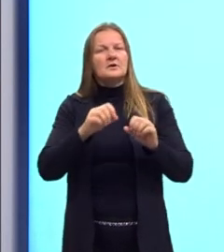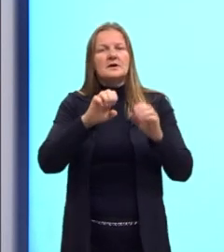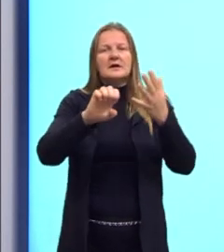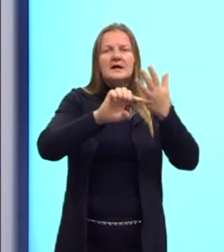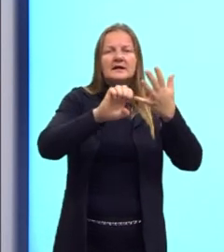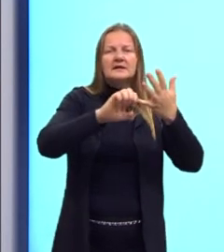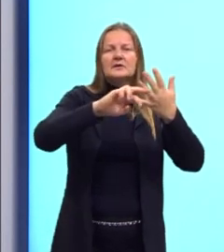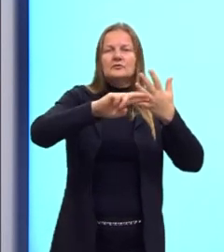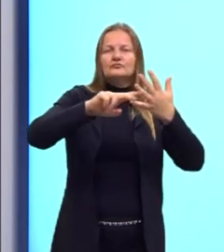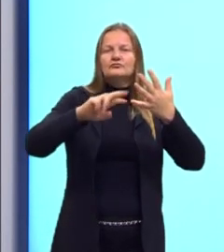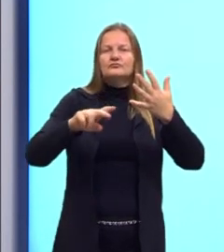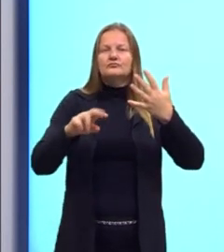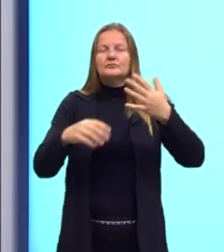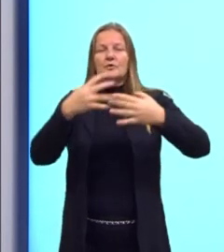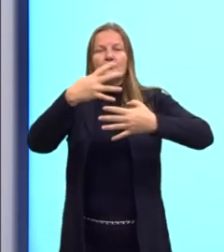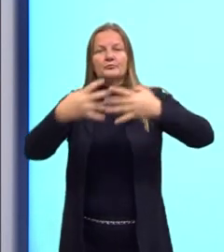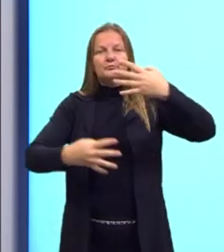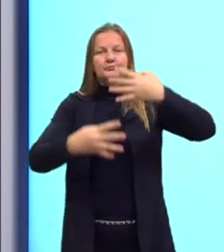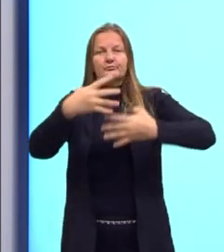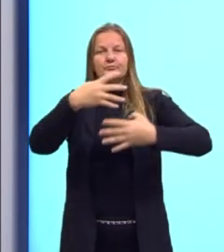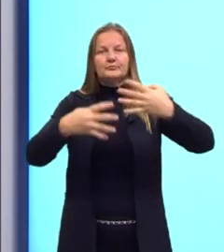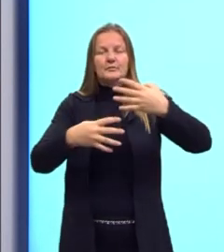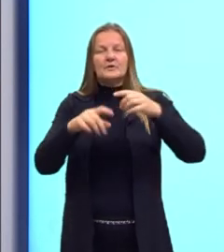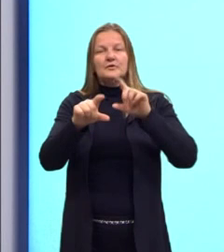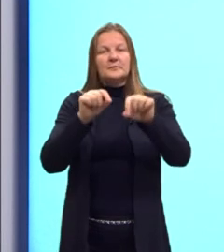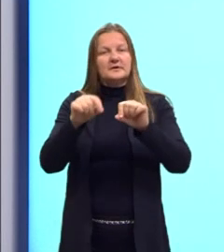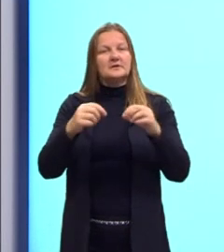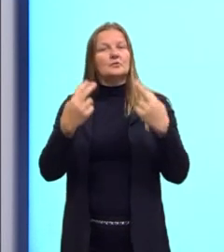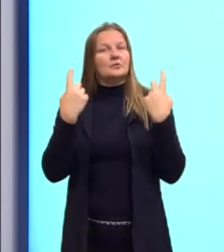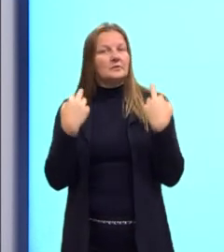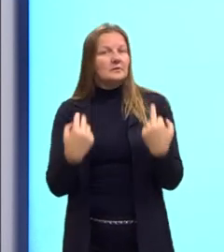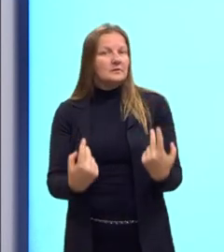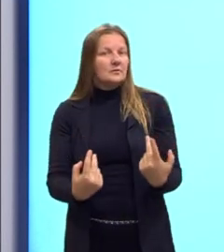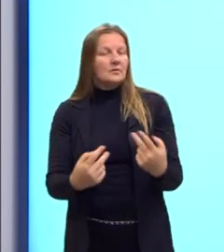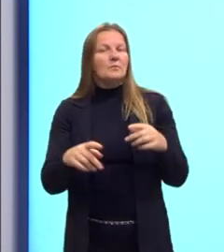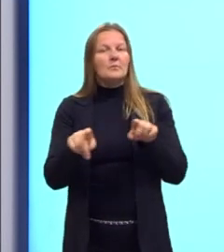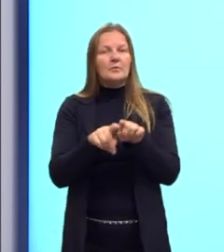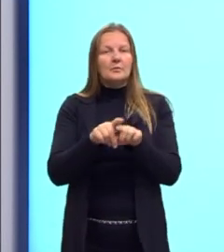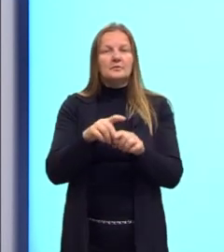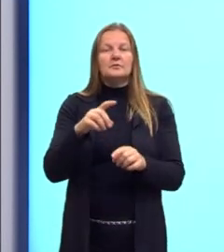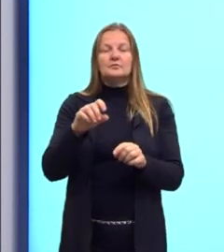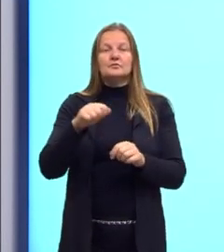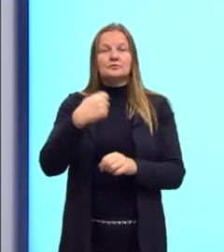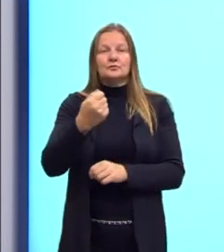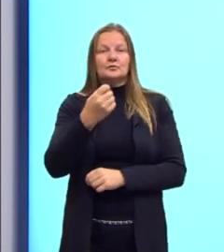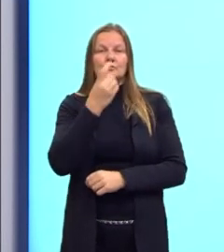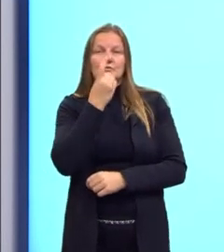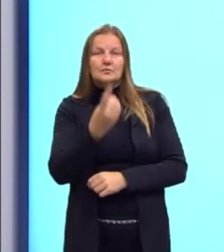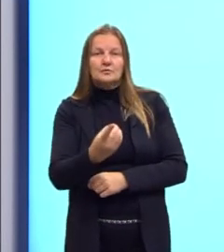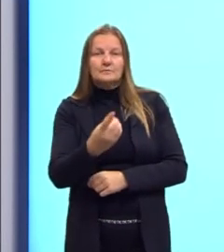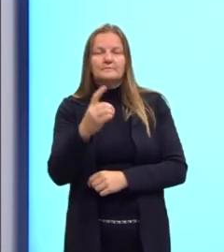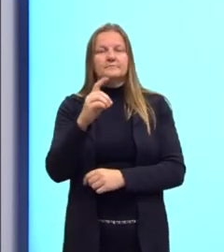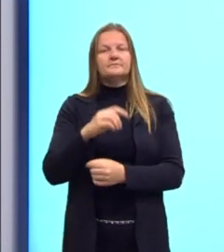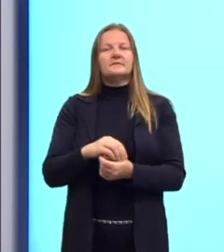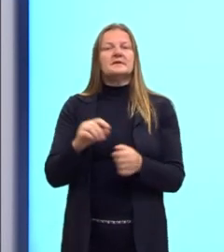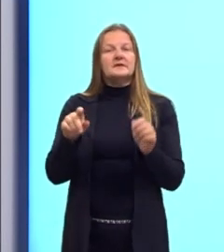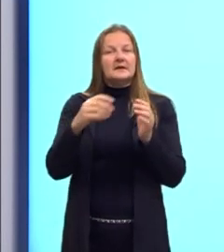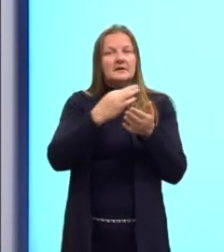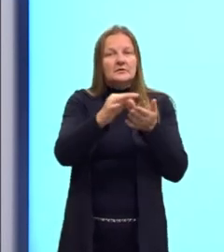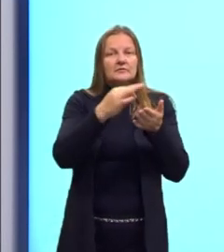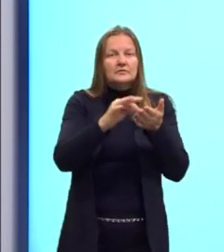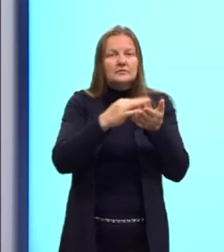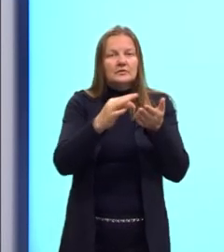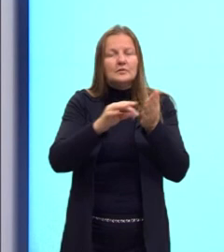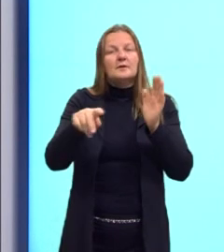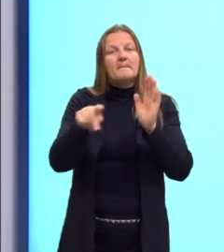por mutação ou seleção natural, que é o darwinismo, certo? Então, nós temos esses